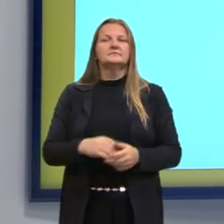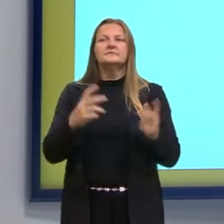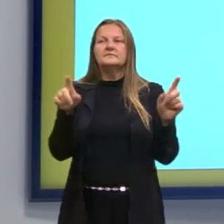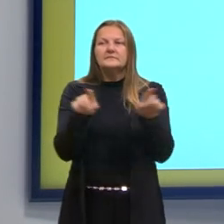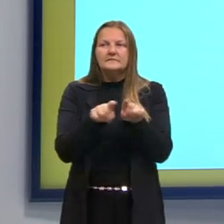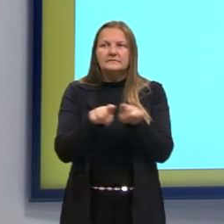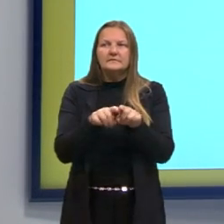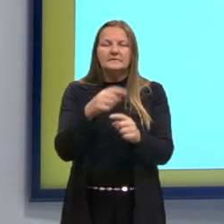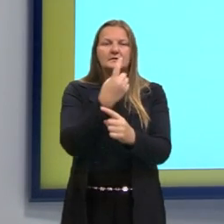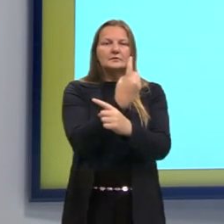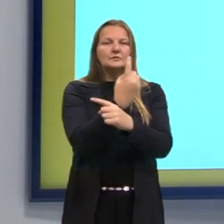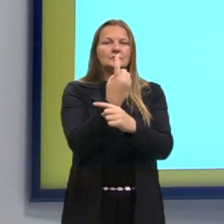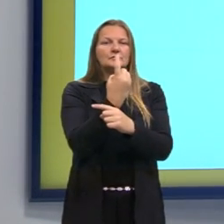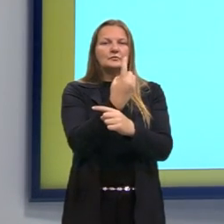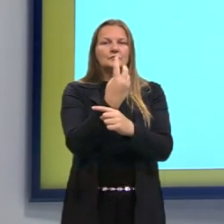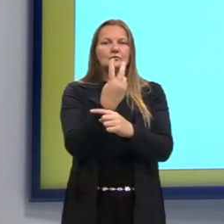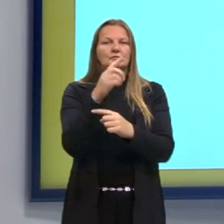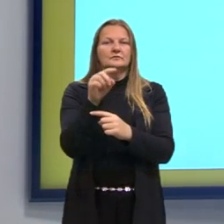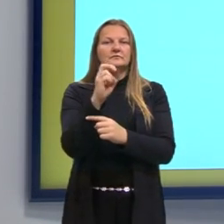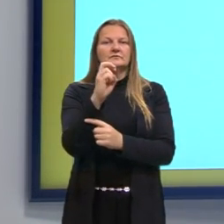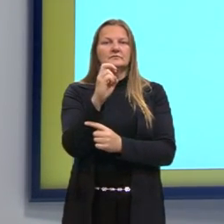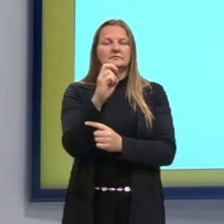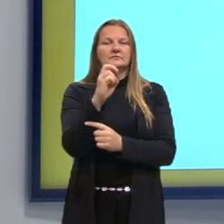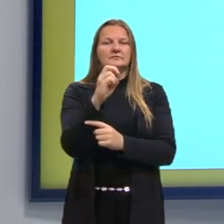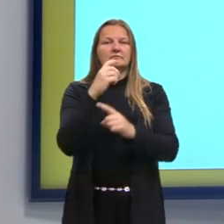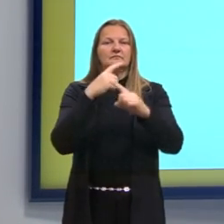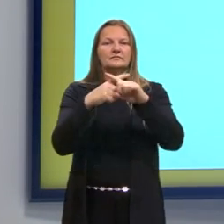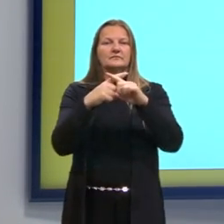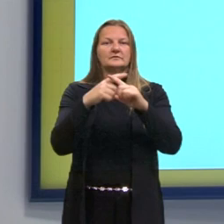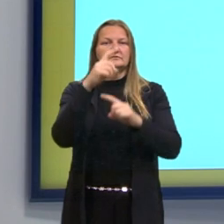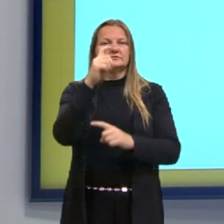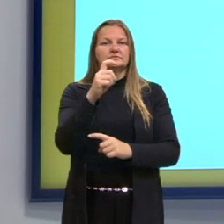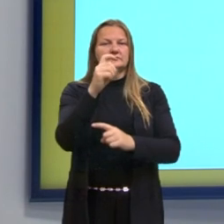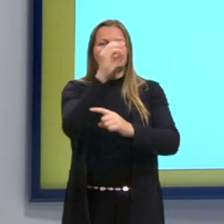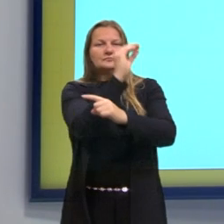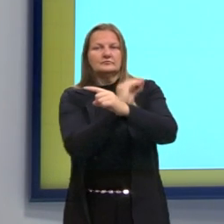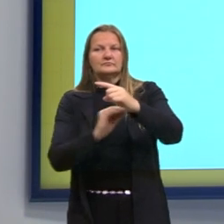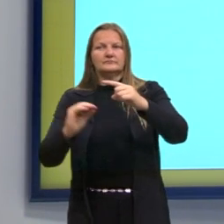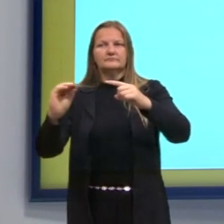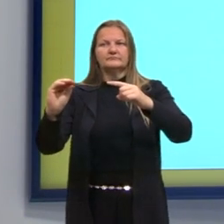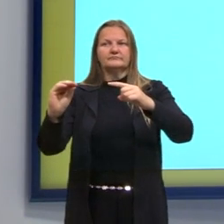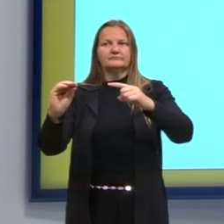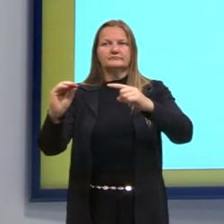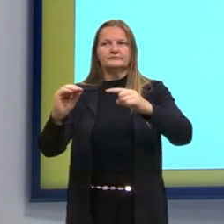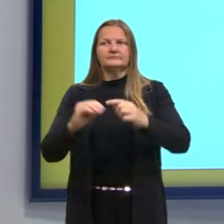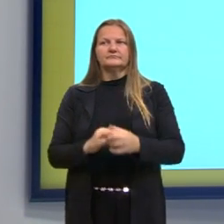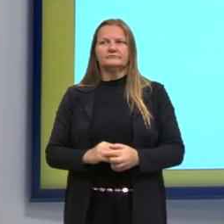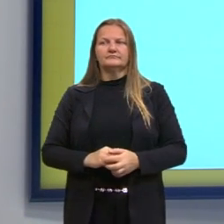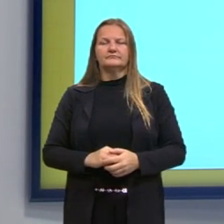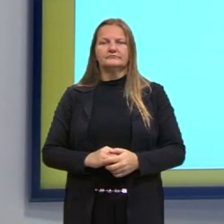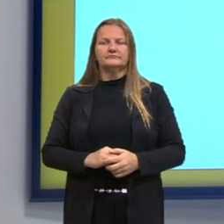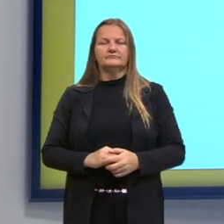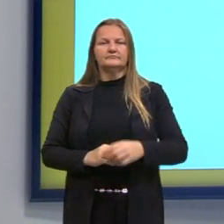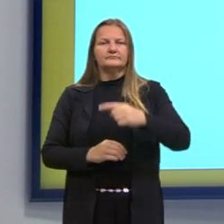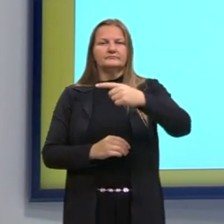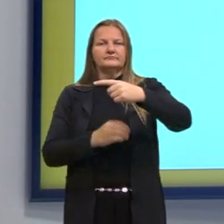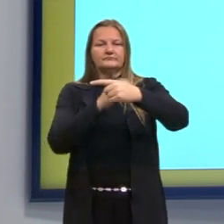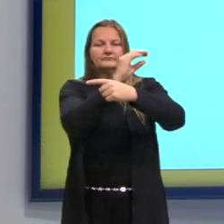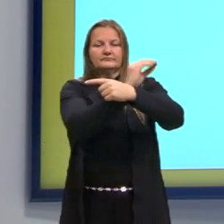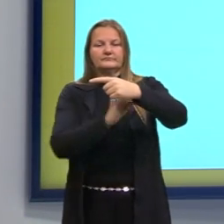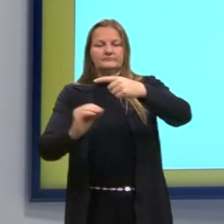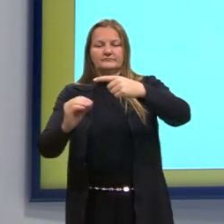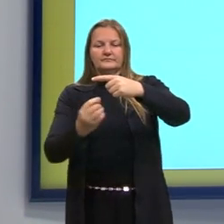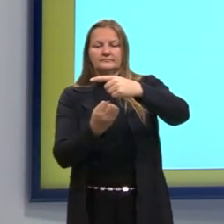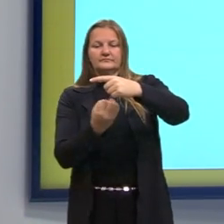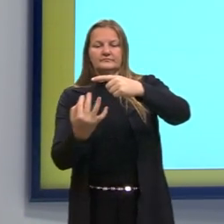o 12,5 multiplicava o x, se passar lá para o outro lado, vira uma divisão. Então,